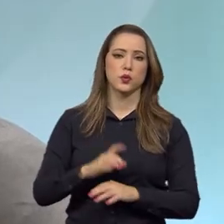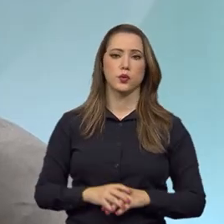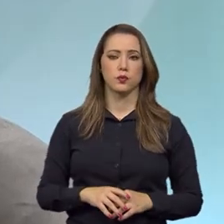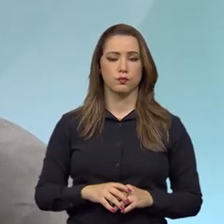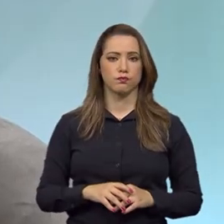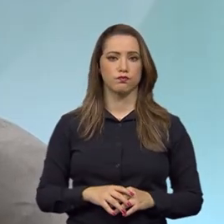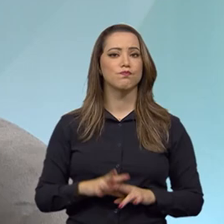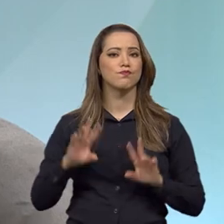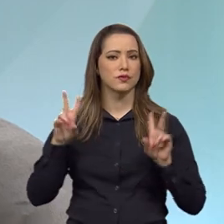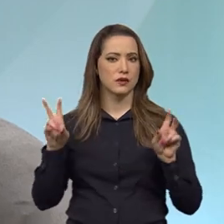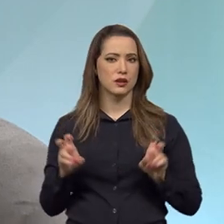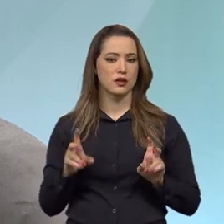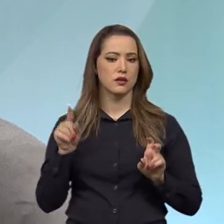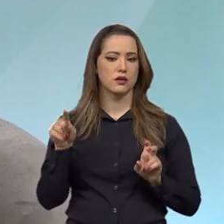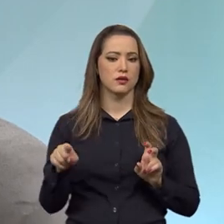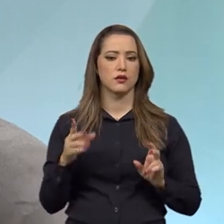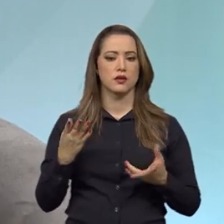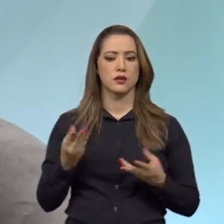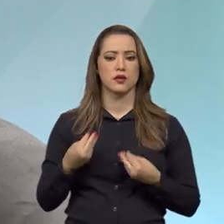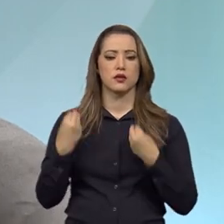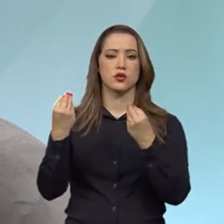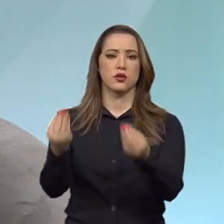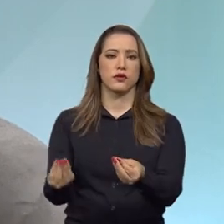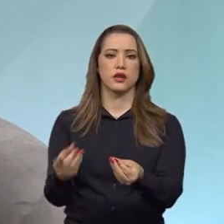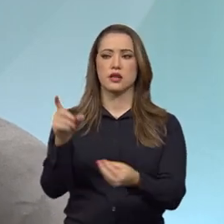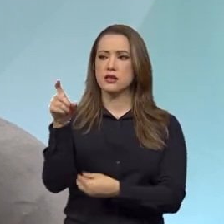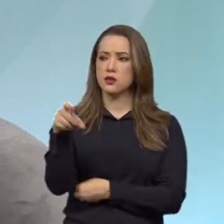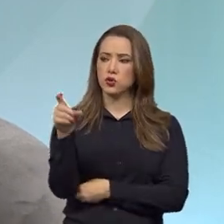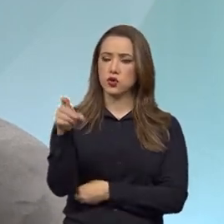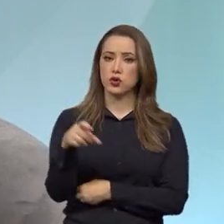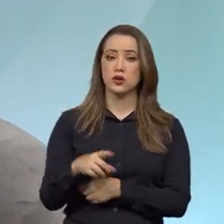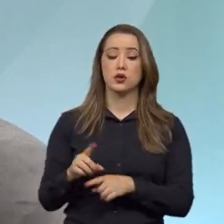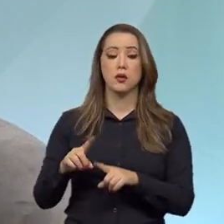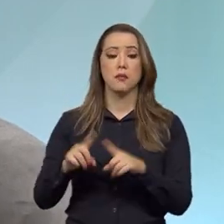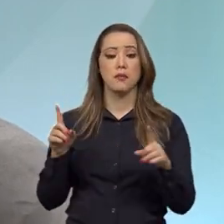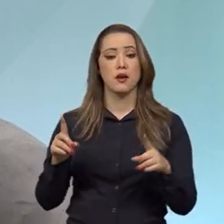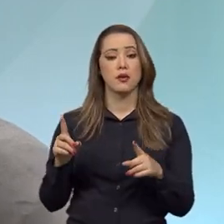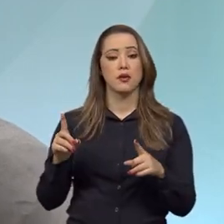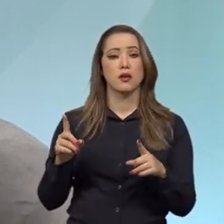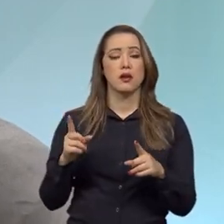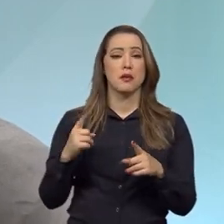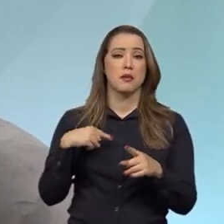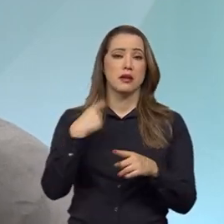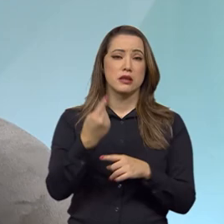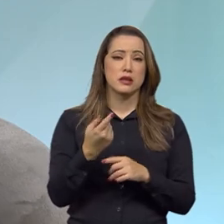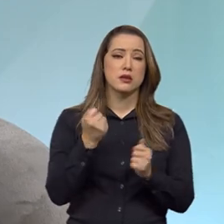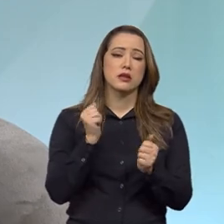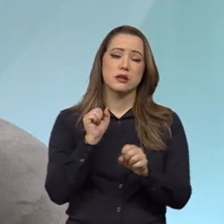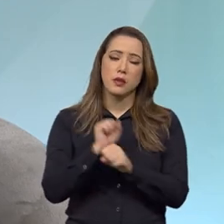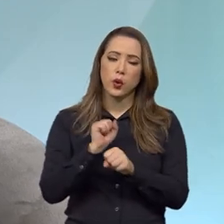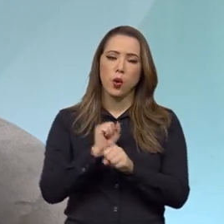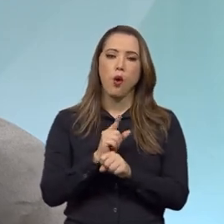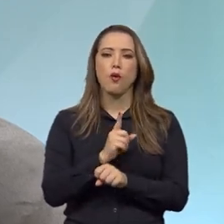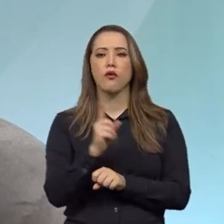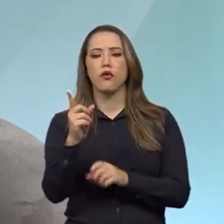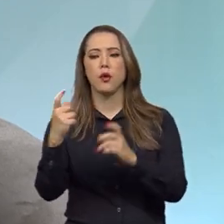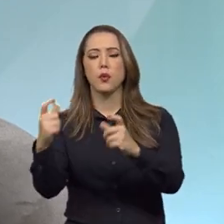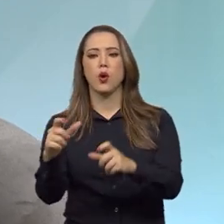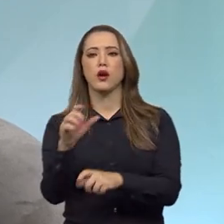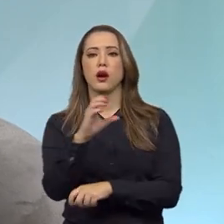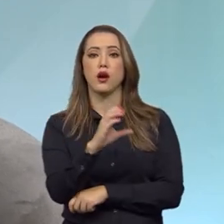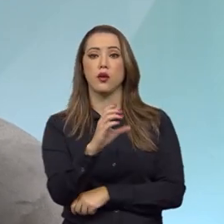no âmbito desse oferecimento de ticket de alimentação. Isso foi para o CARF, que é aquela Câmara Fiscal